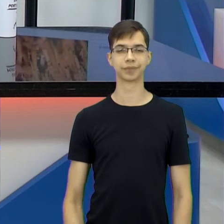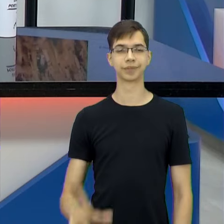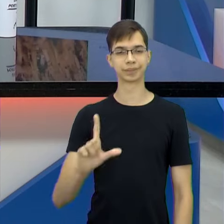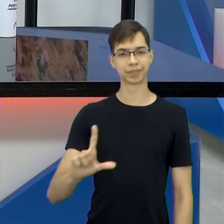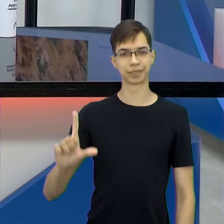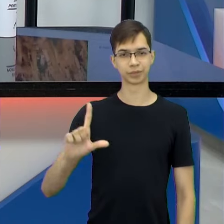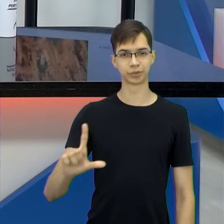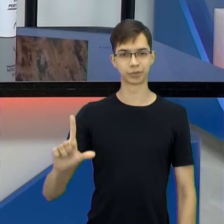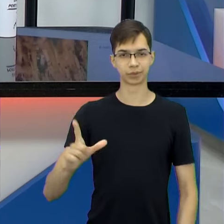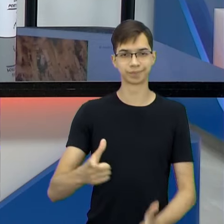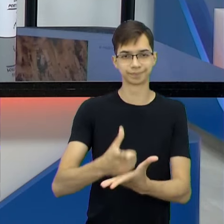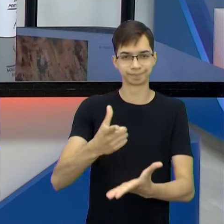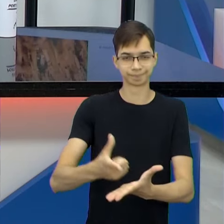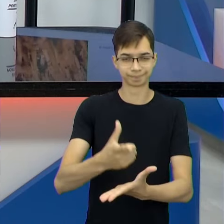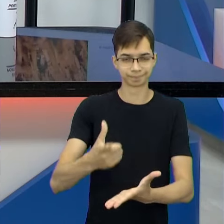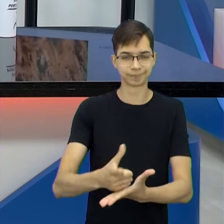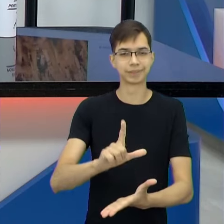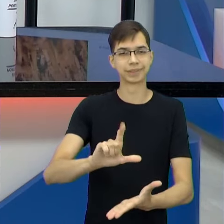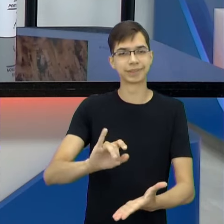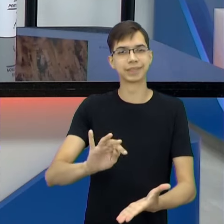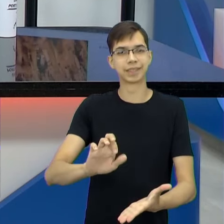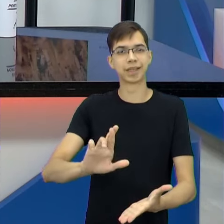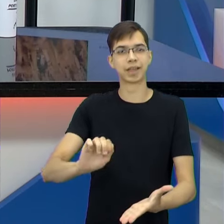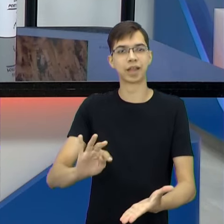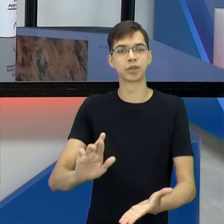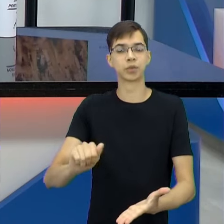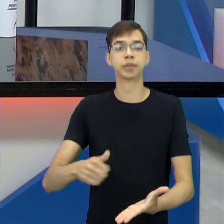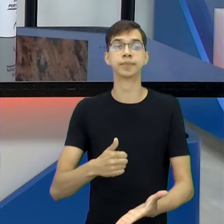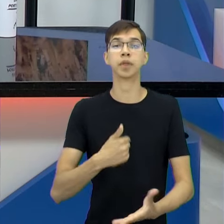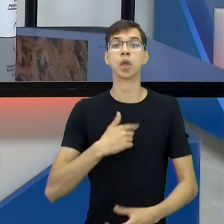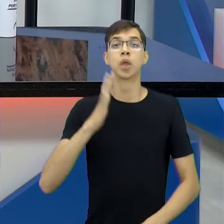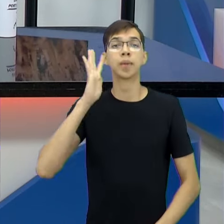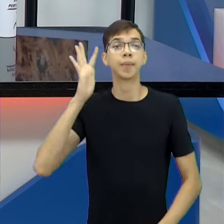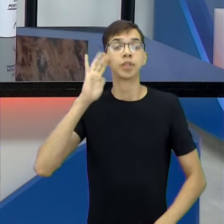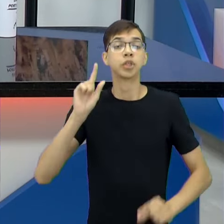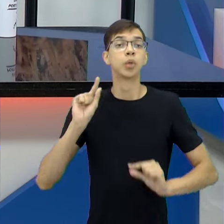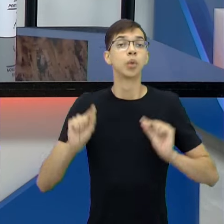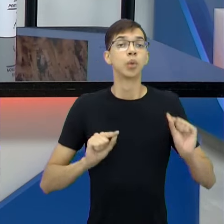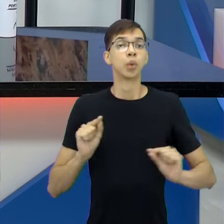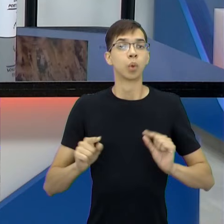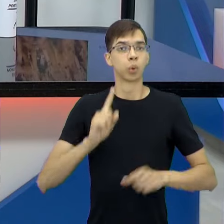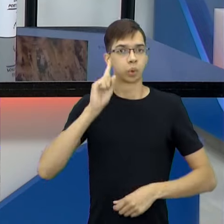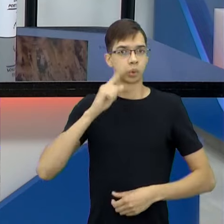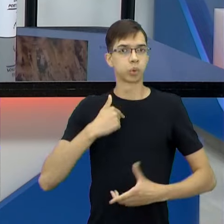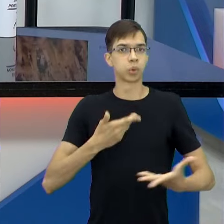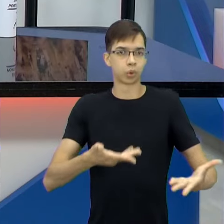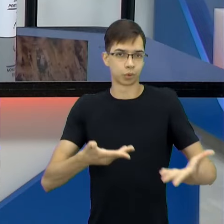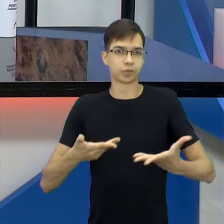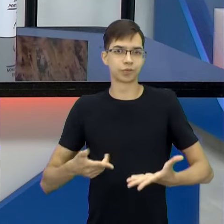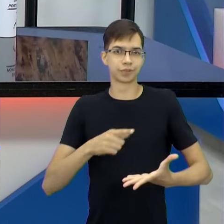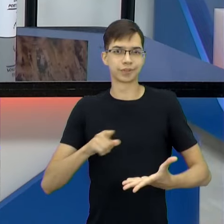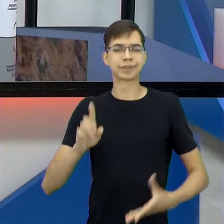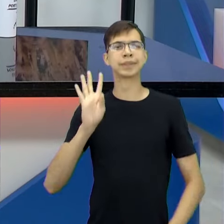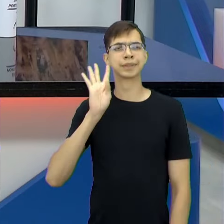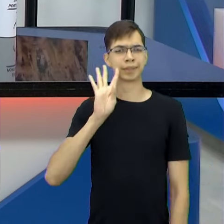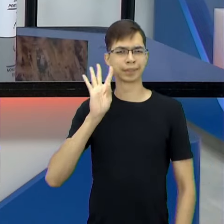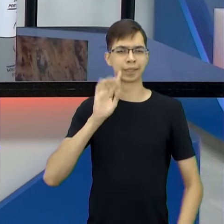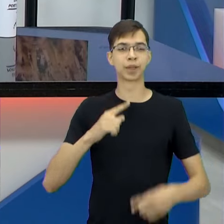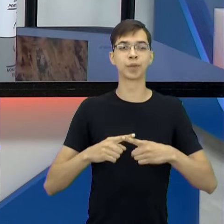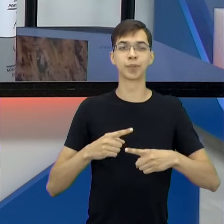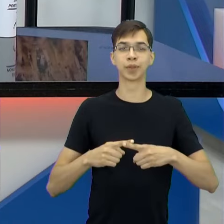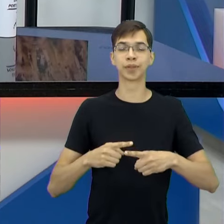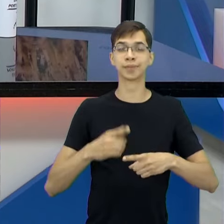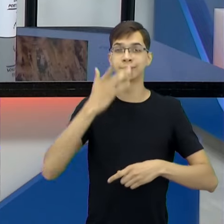a sua voz ali, a sua interpretação, imaginei um dia em que te convidaram para algo que seria legal para as outras pessoas. Você